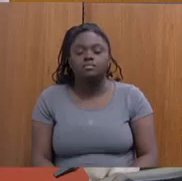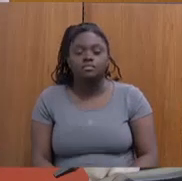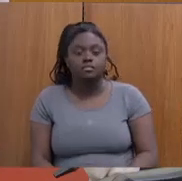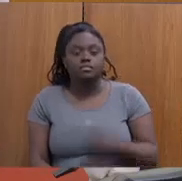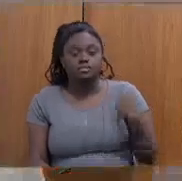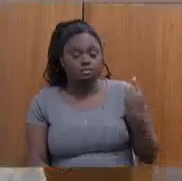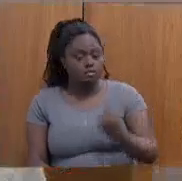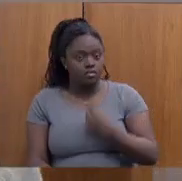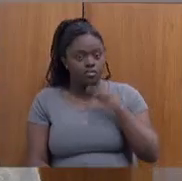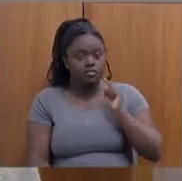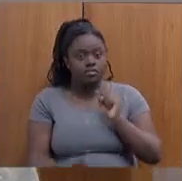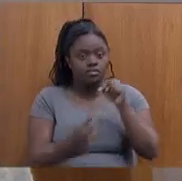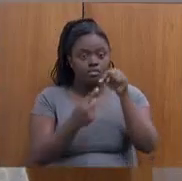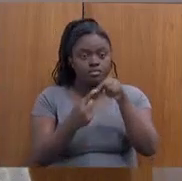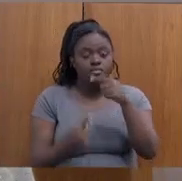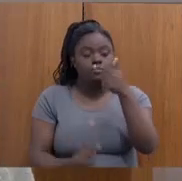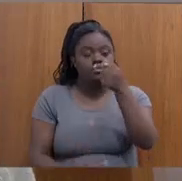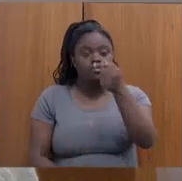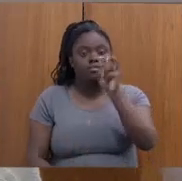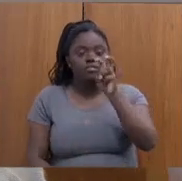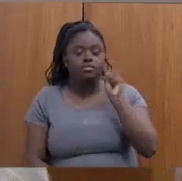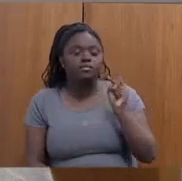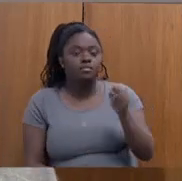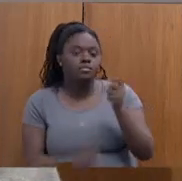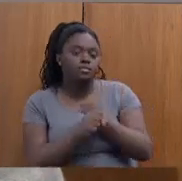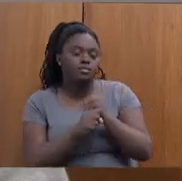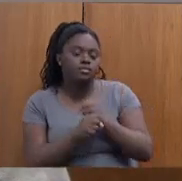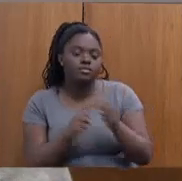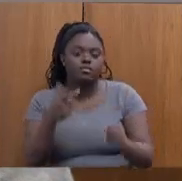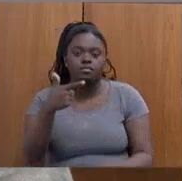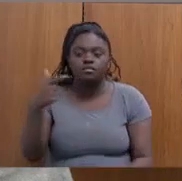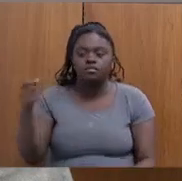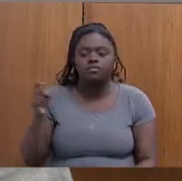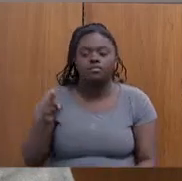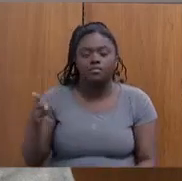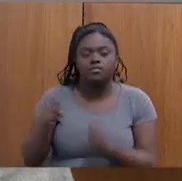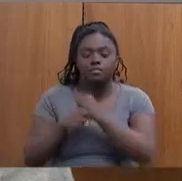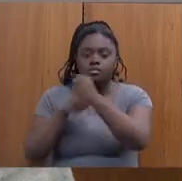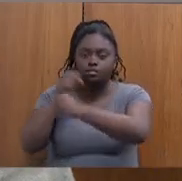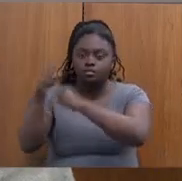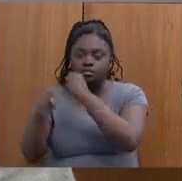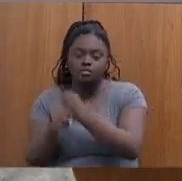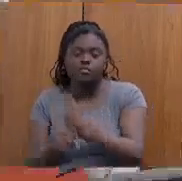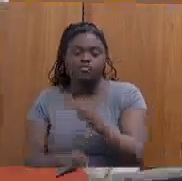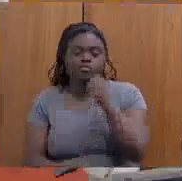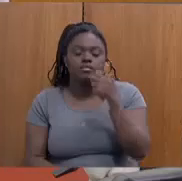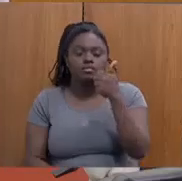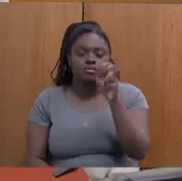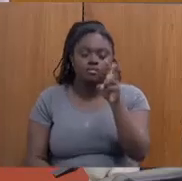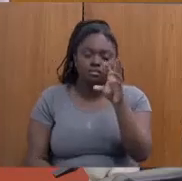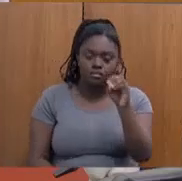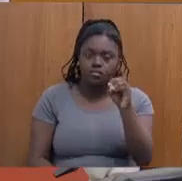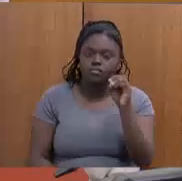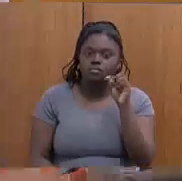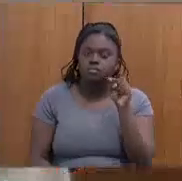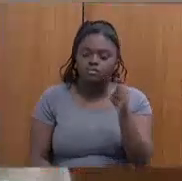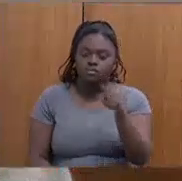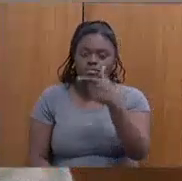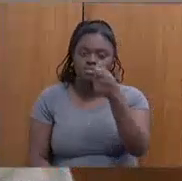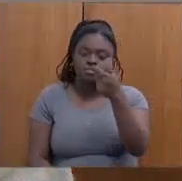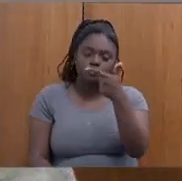expectativa é 75 mil esse ano, 200 mil ano que vem, 150 mil ano que vem, em 2025.